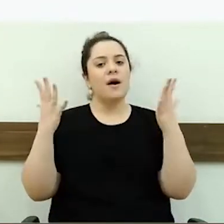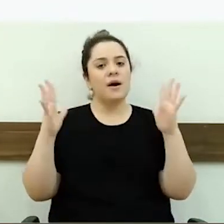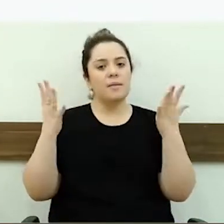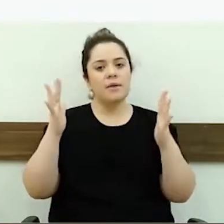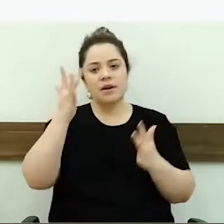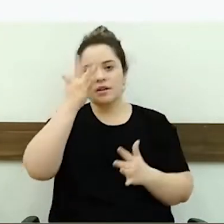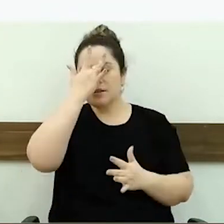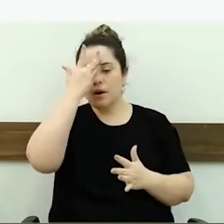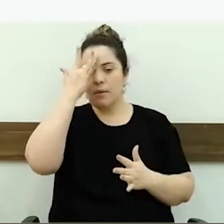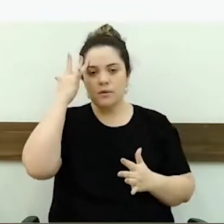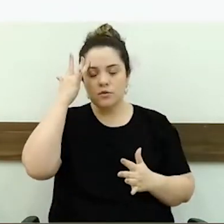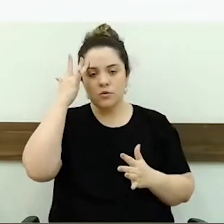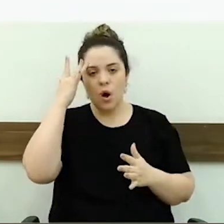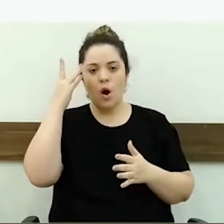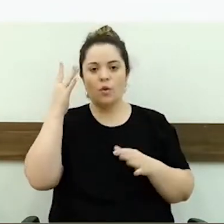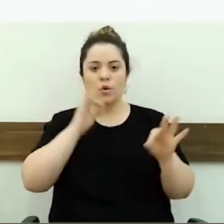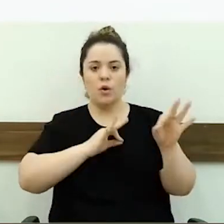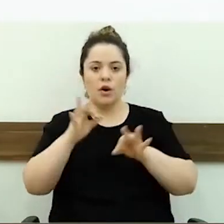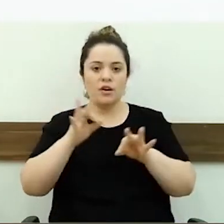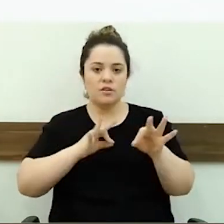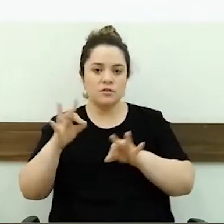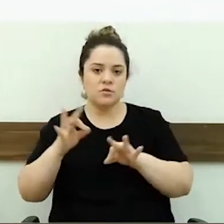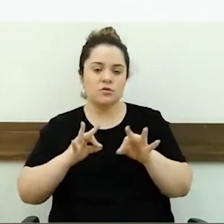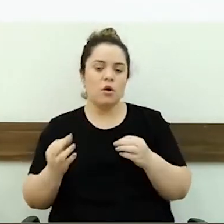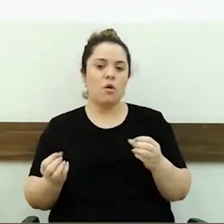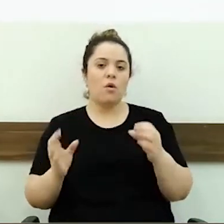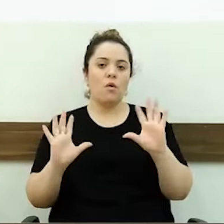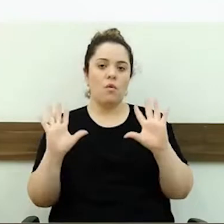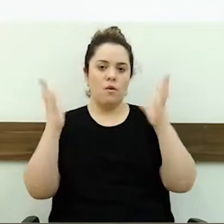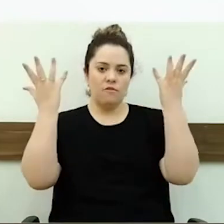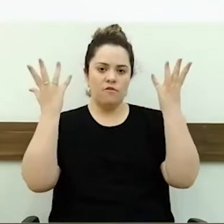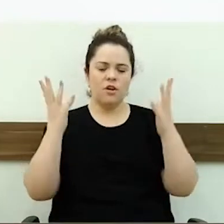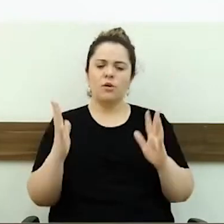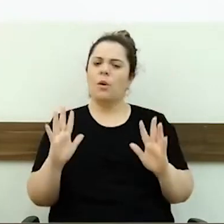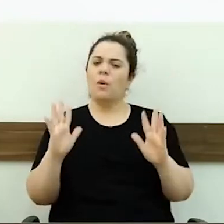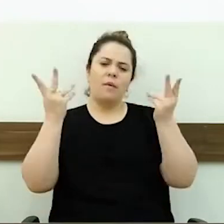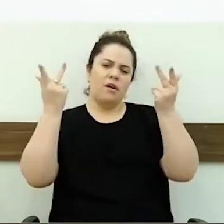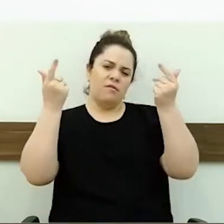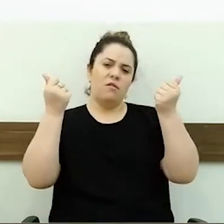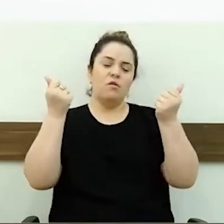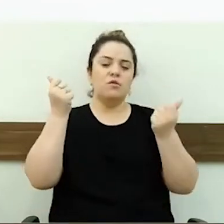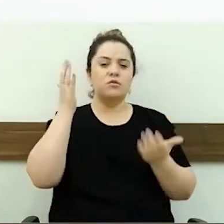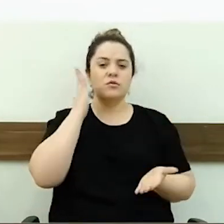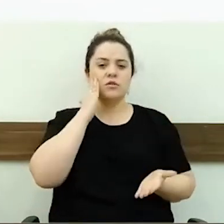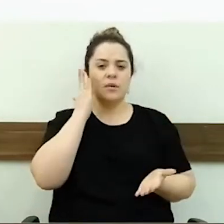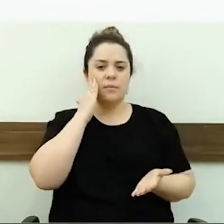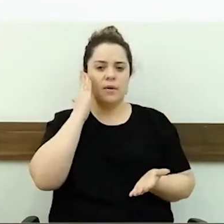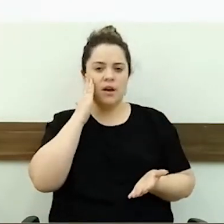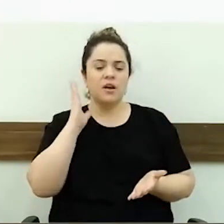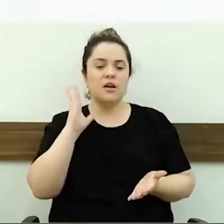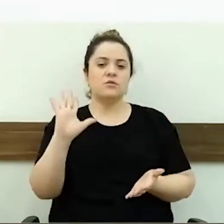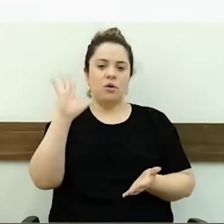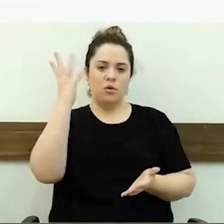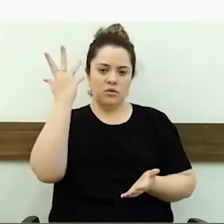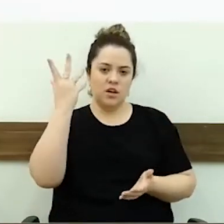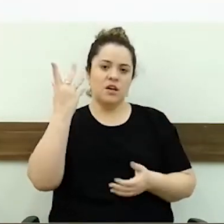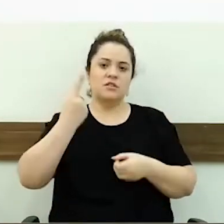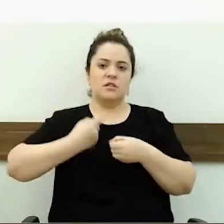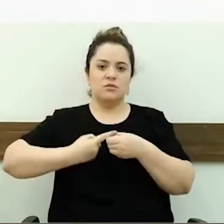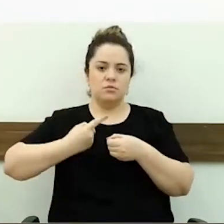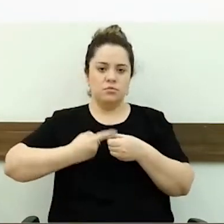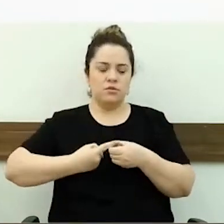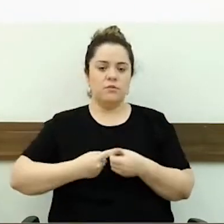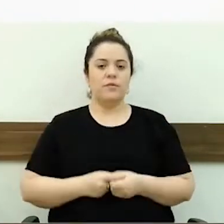fez a organização do evento. Maravilhoso saber que isso acontece no nosso município.